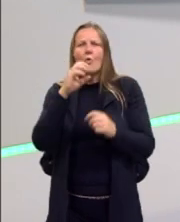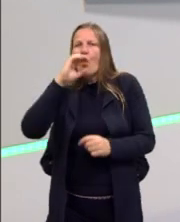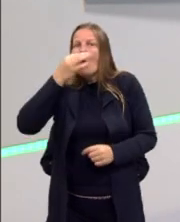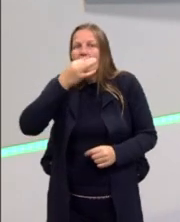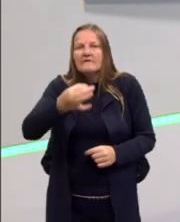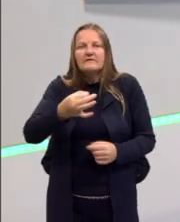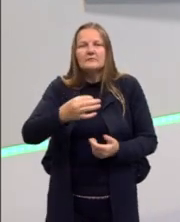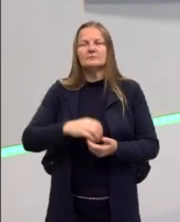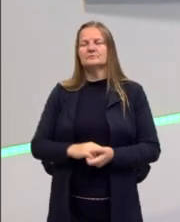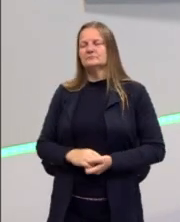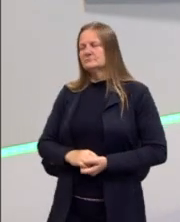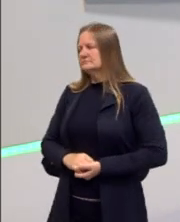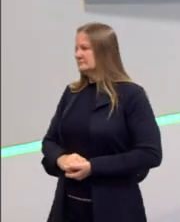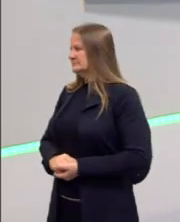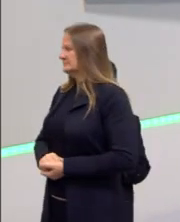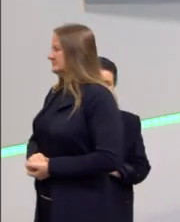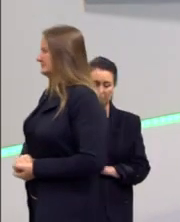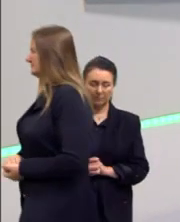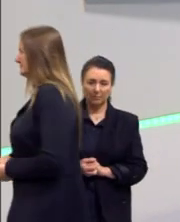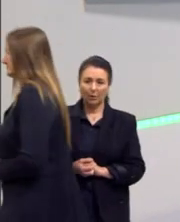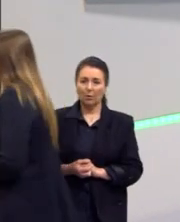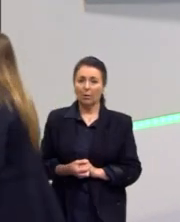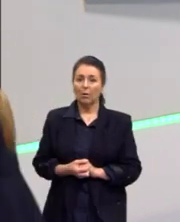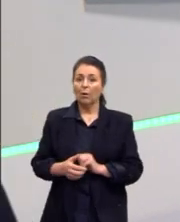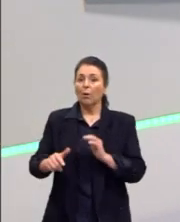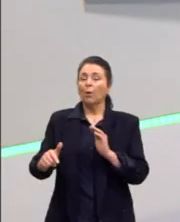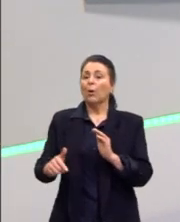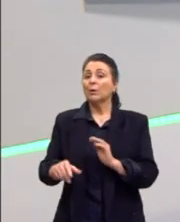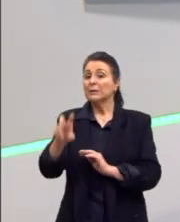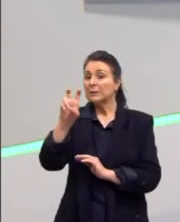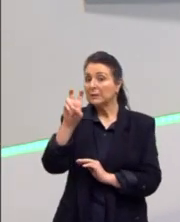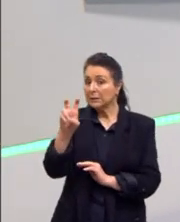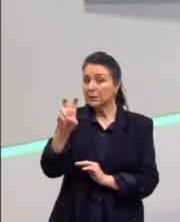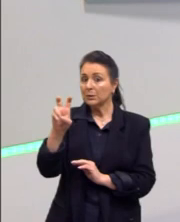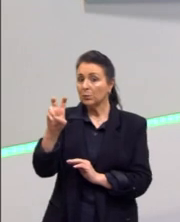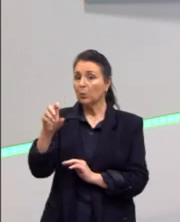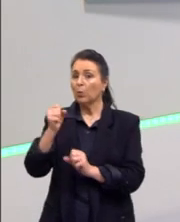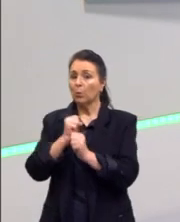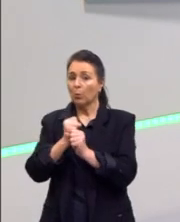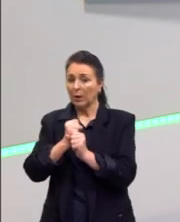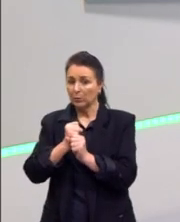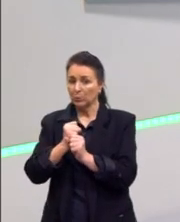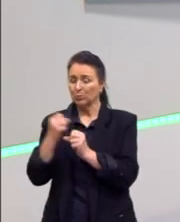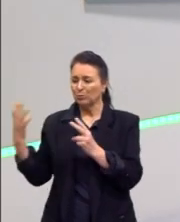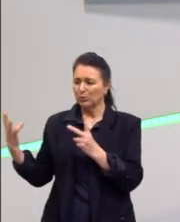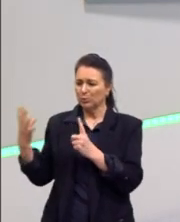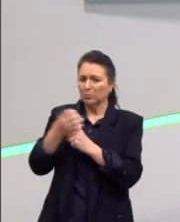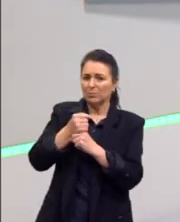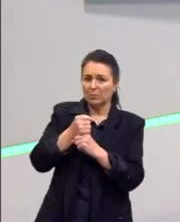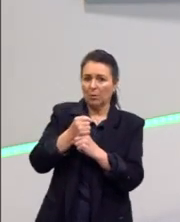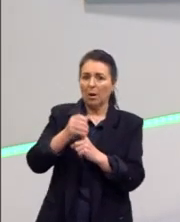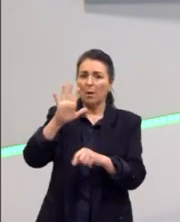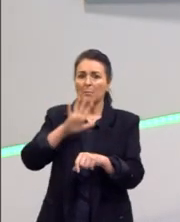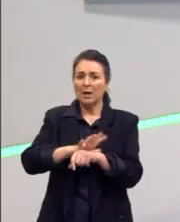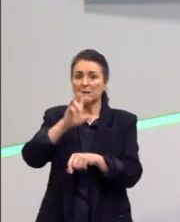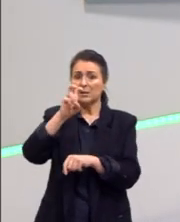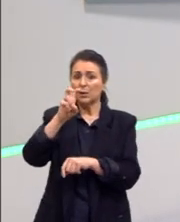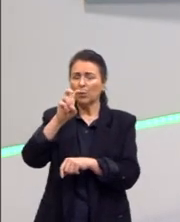Se diz que nos primeiros cinco anos de dominação, mais de cinco milhões de pessoas foram mortas.